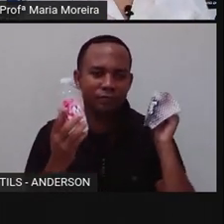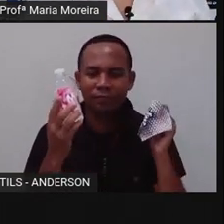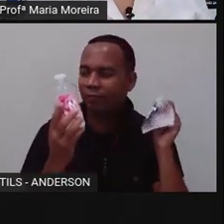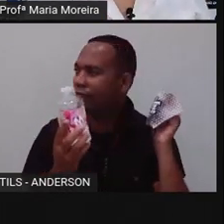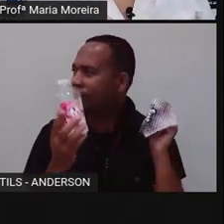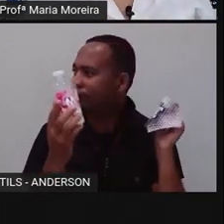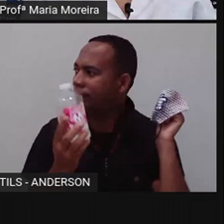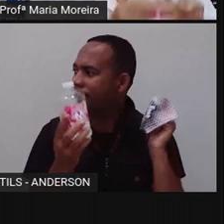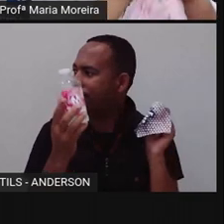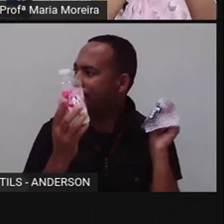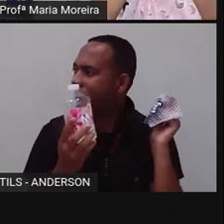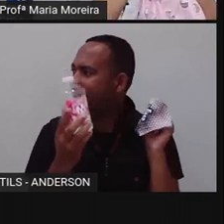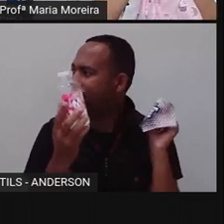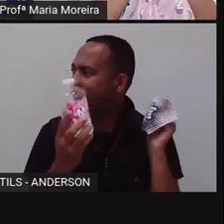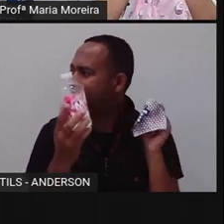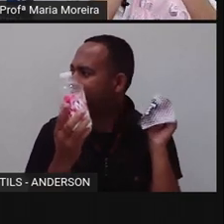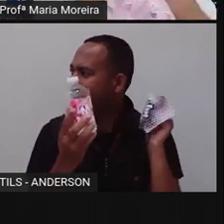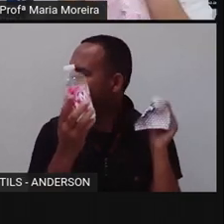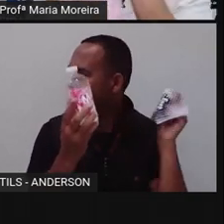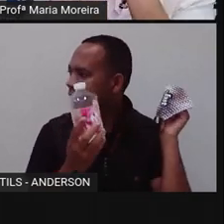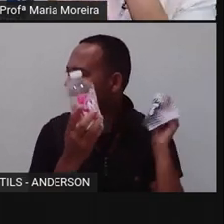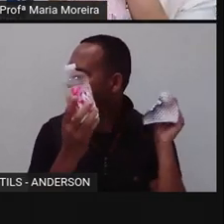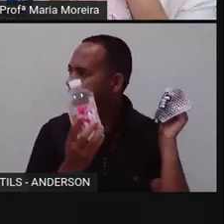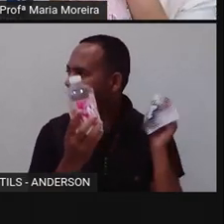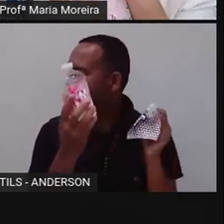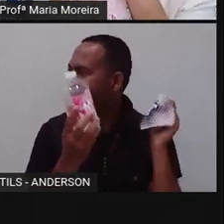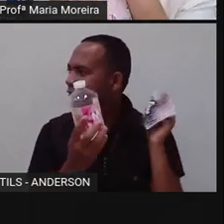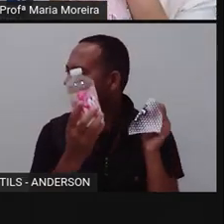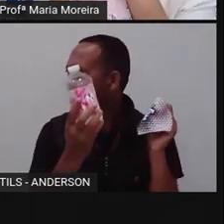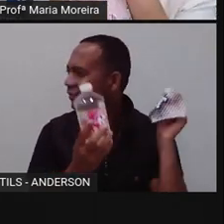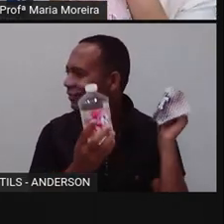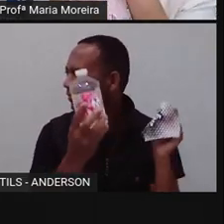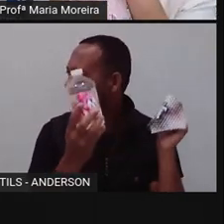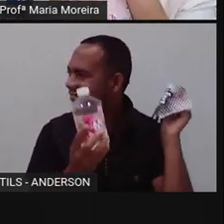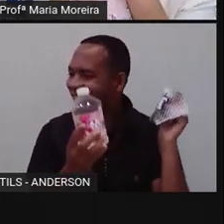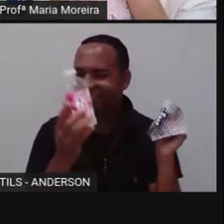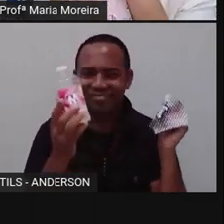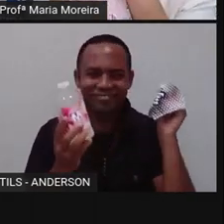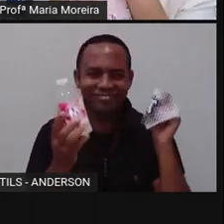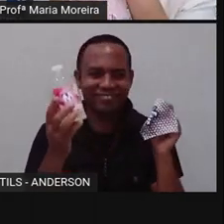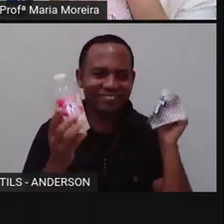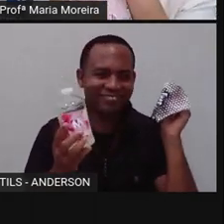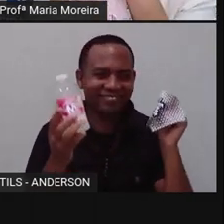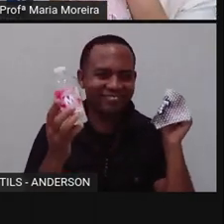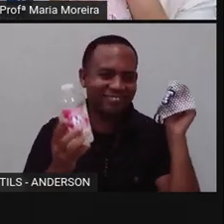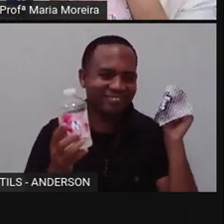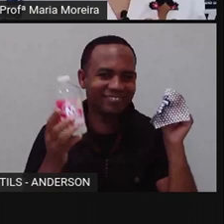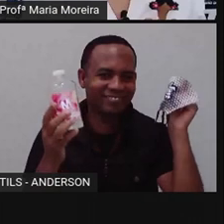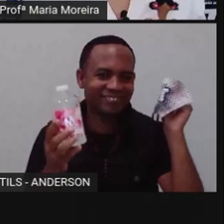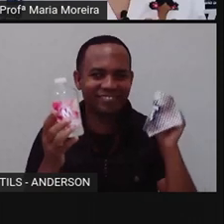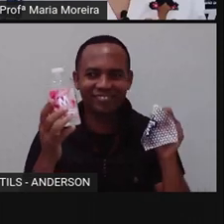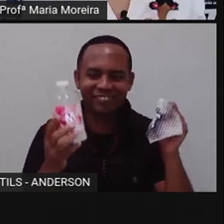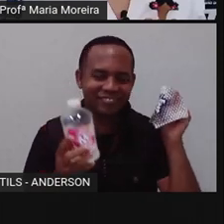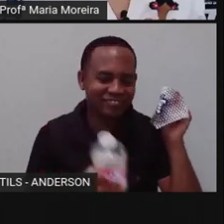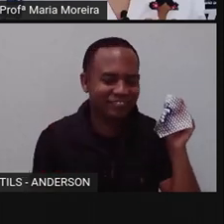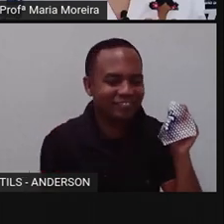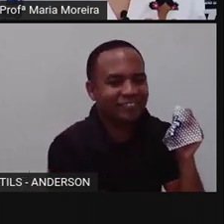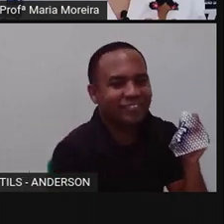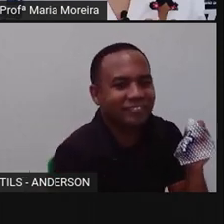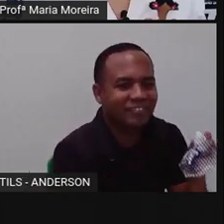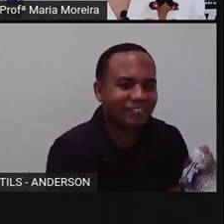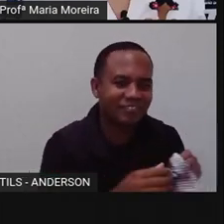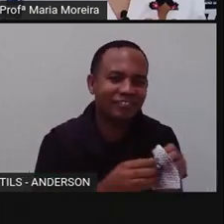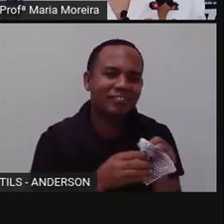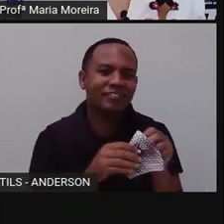O que a gente faz? Faz o quê? Lavar. A Josefina lavou na mão, meu Deus. Lava a mão, né? Usem